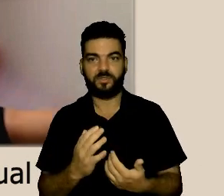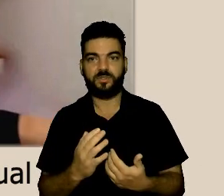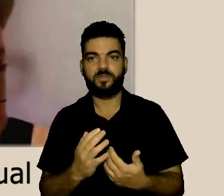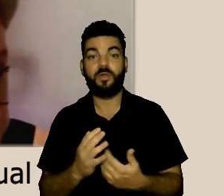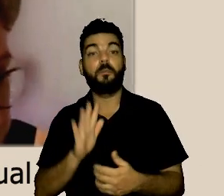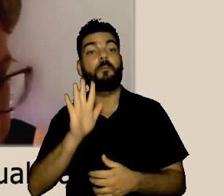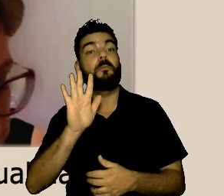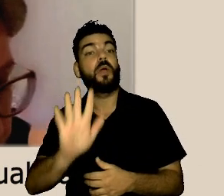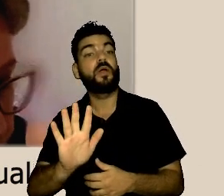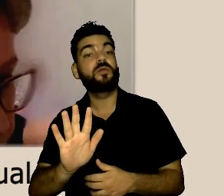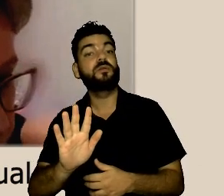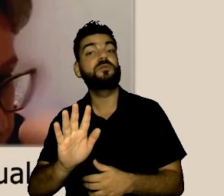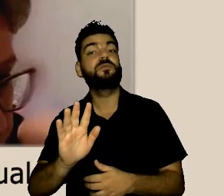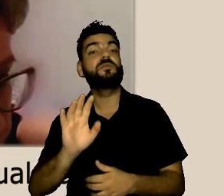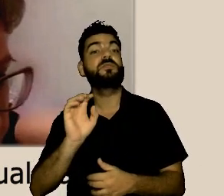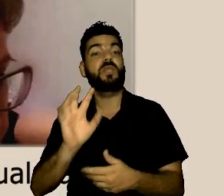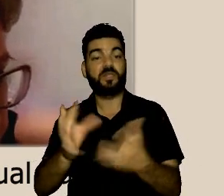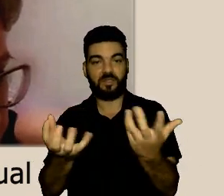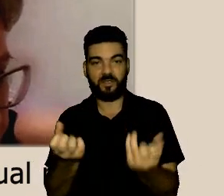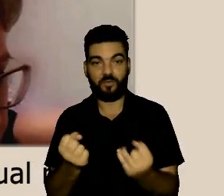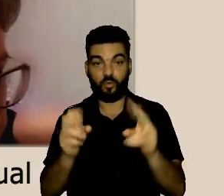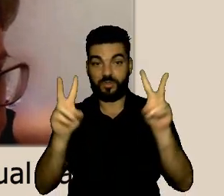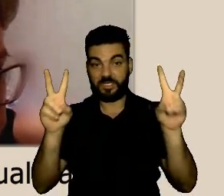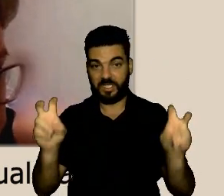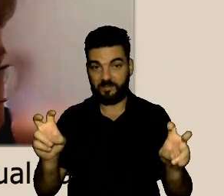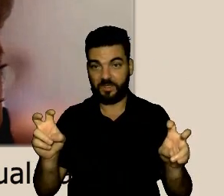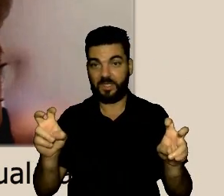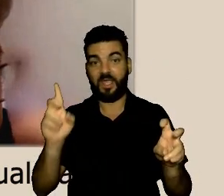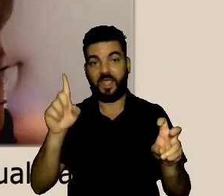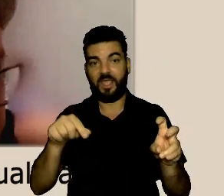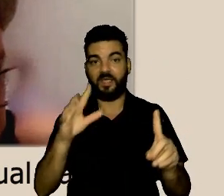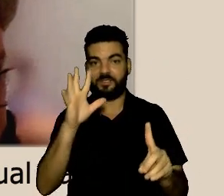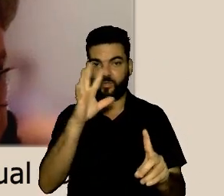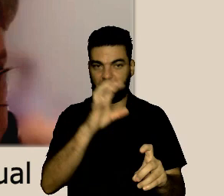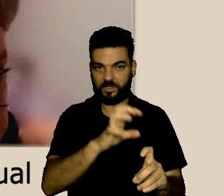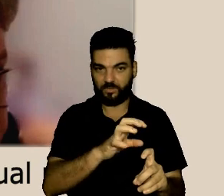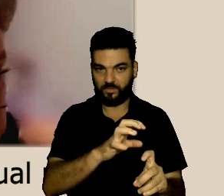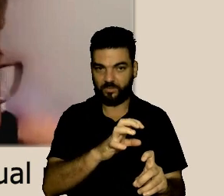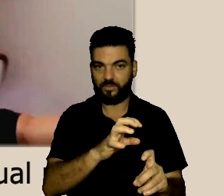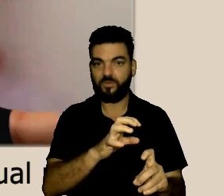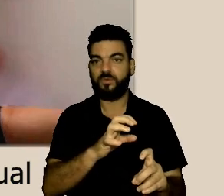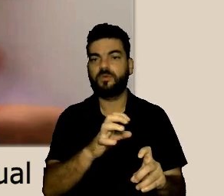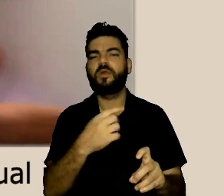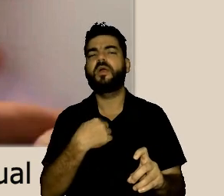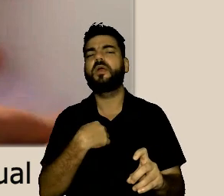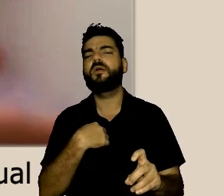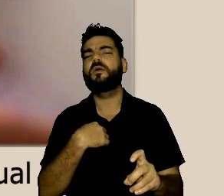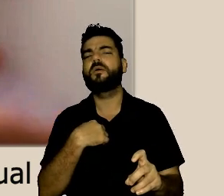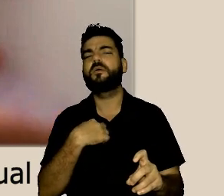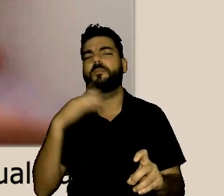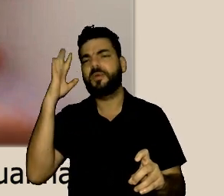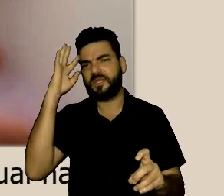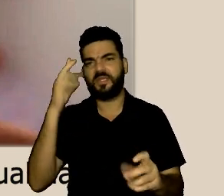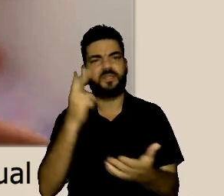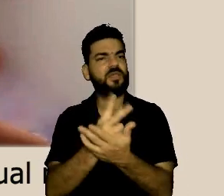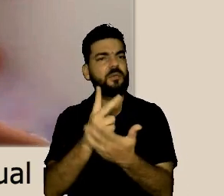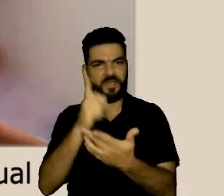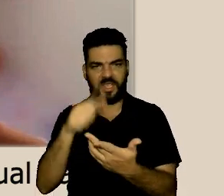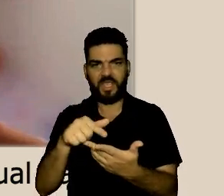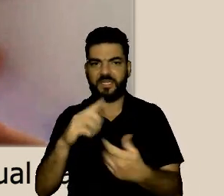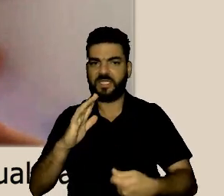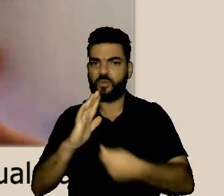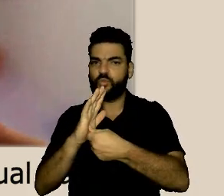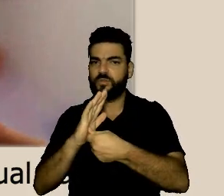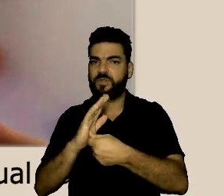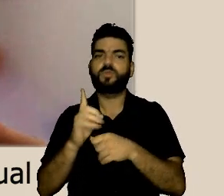e agentes públicos constantes na lei quando o assunto é assédio quando o assunto é assédio